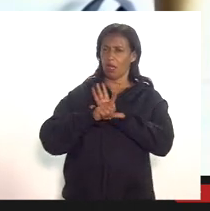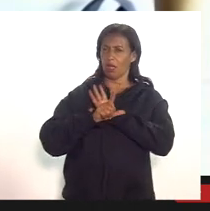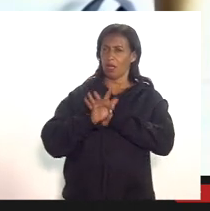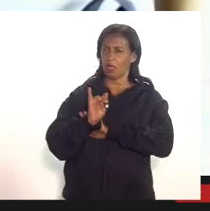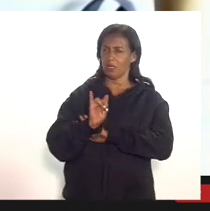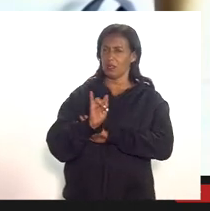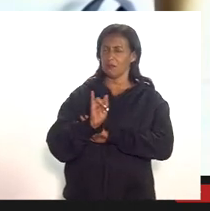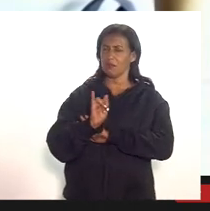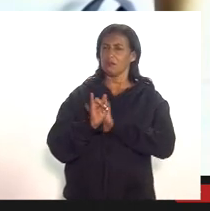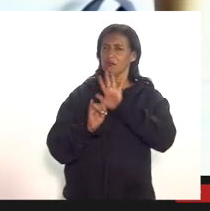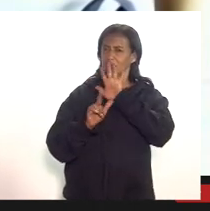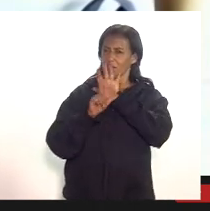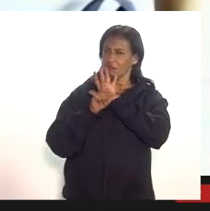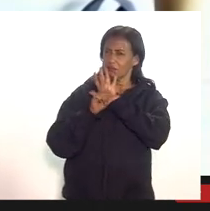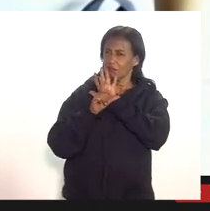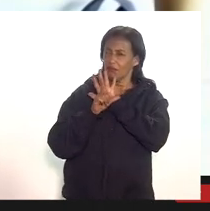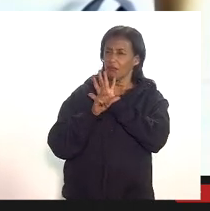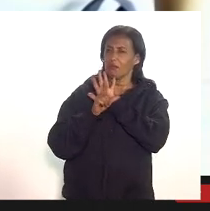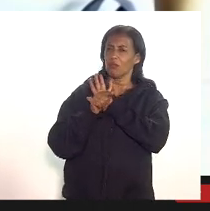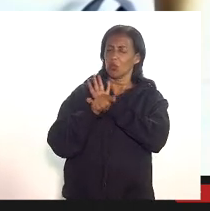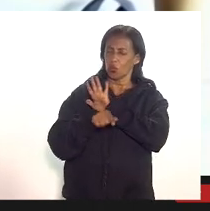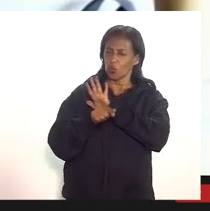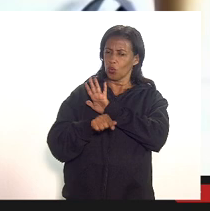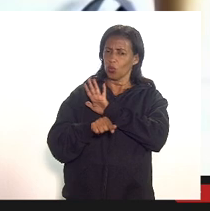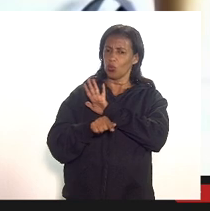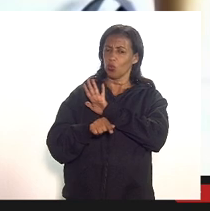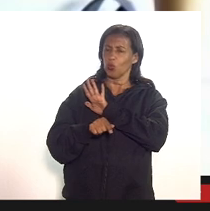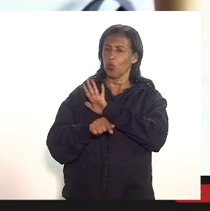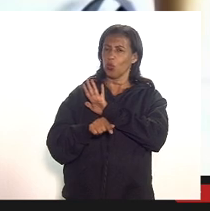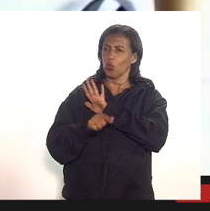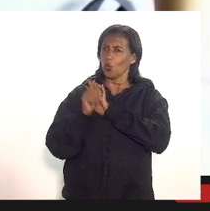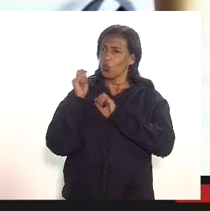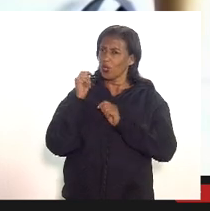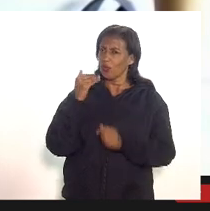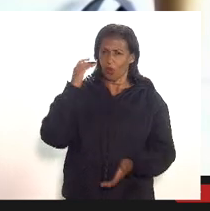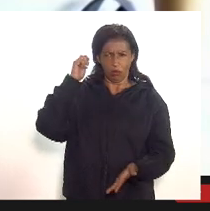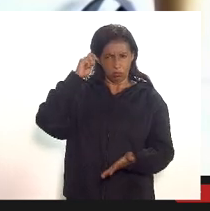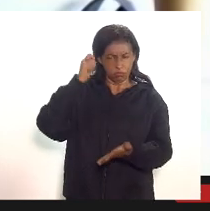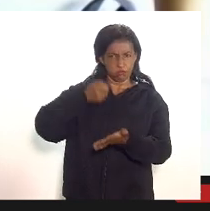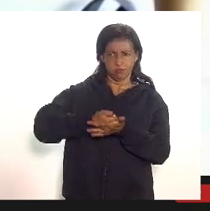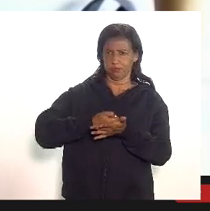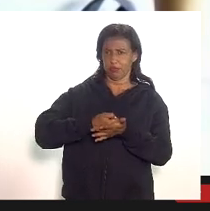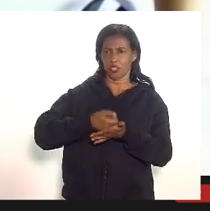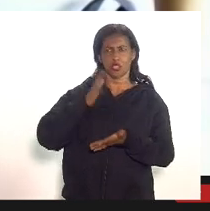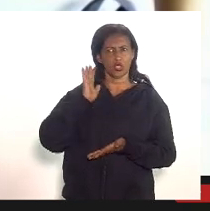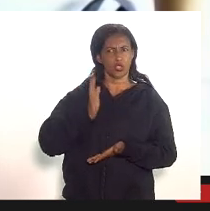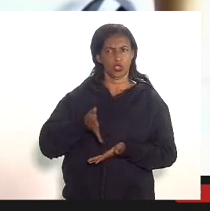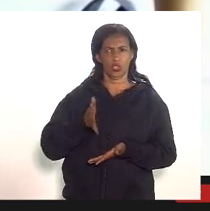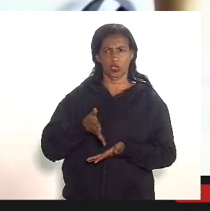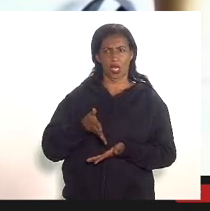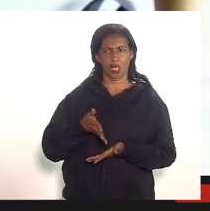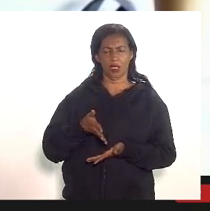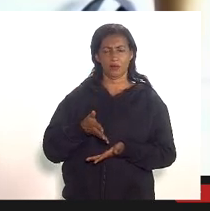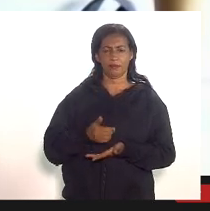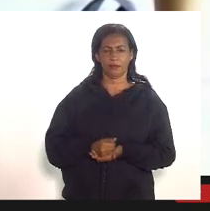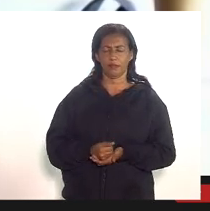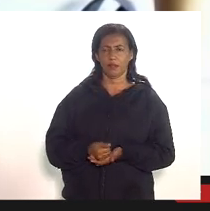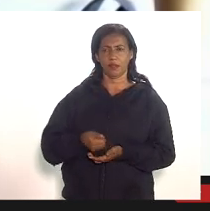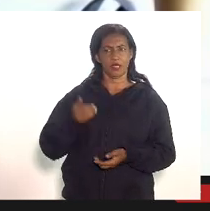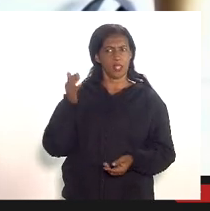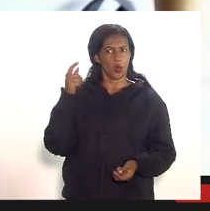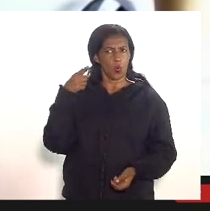respeito a parte que foi impugnada como colocou aqui o Fortunato será uma das